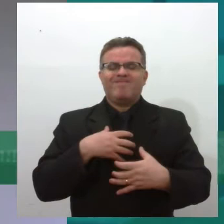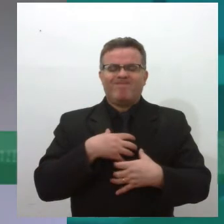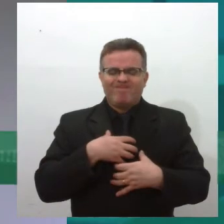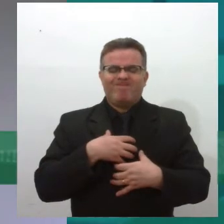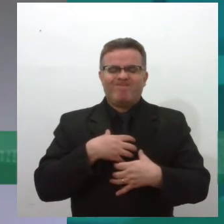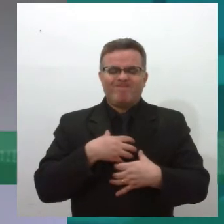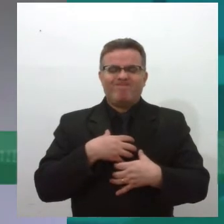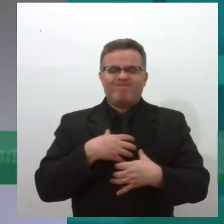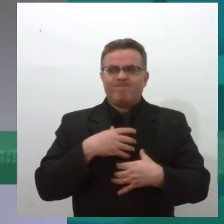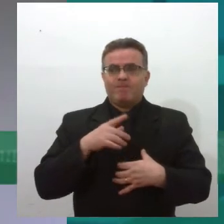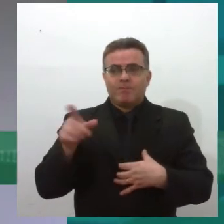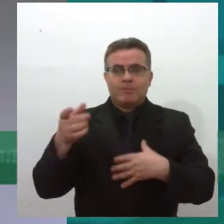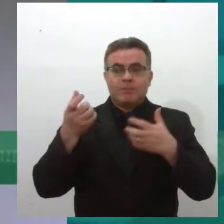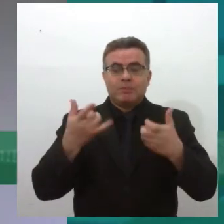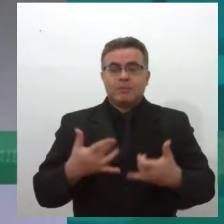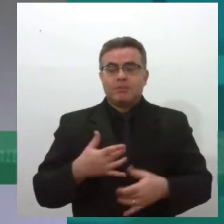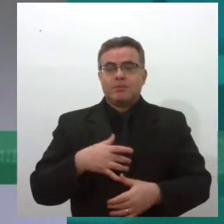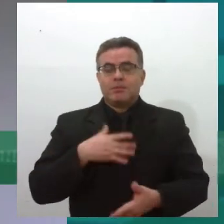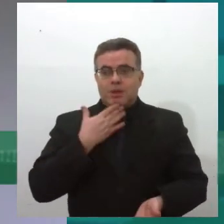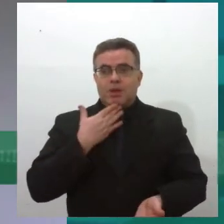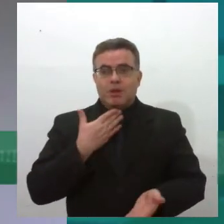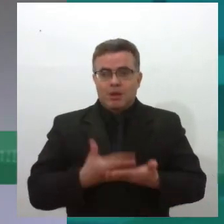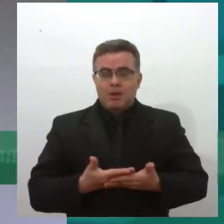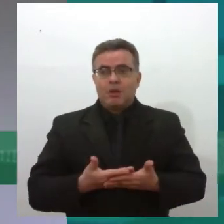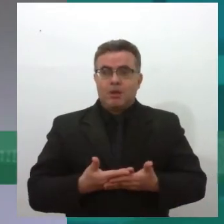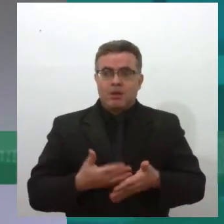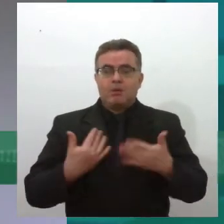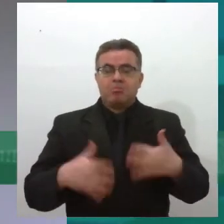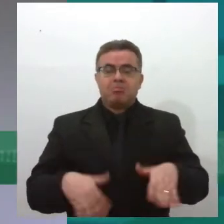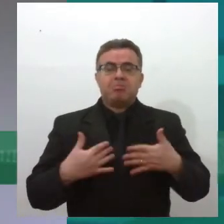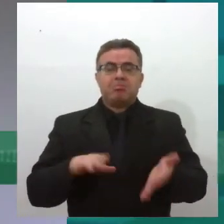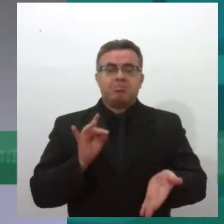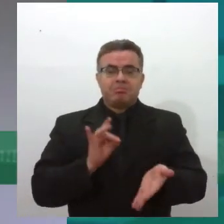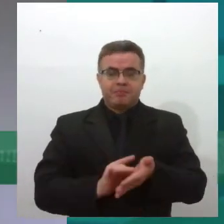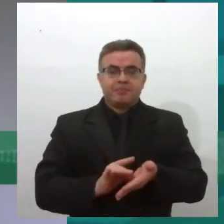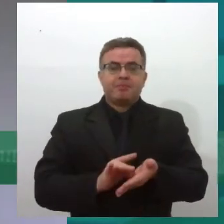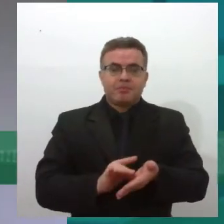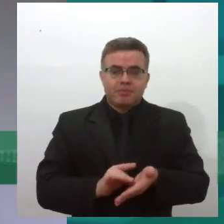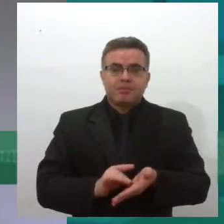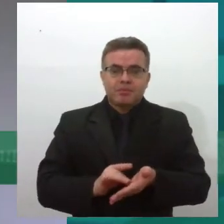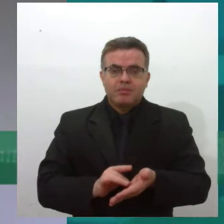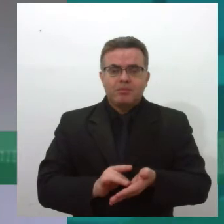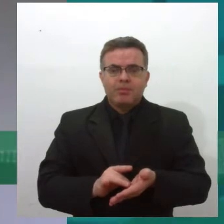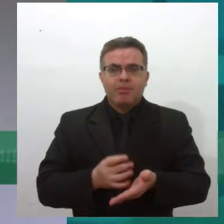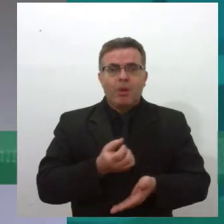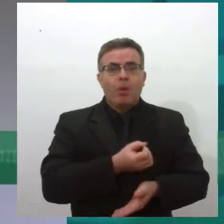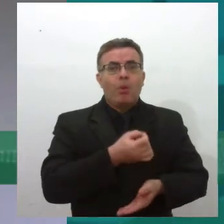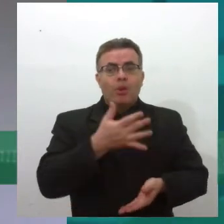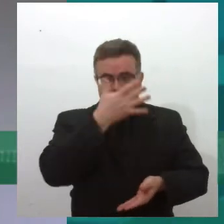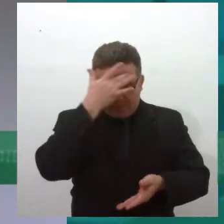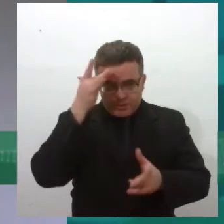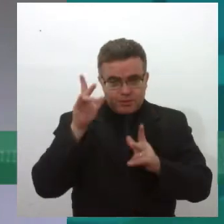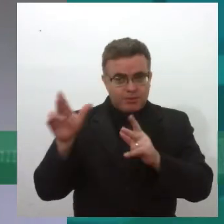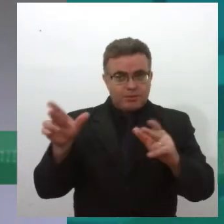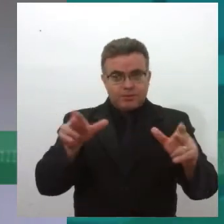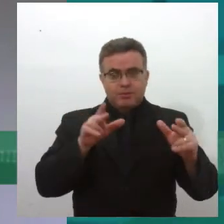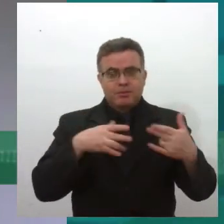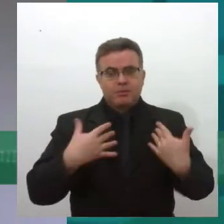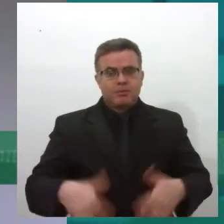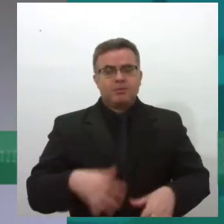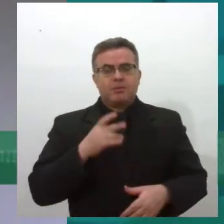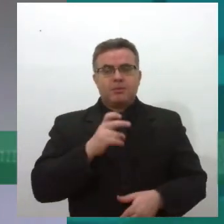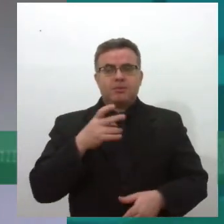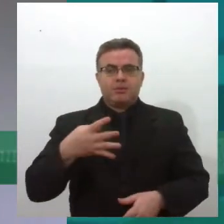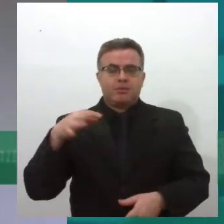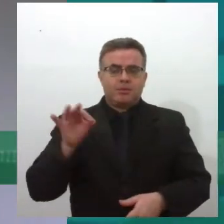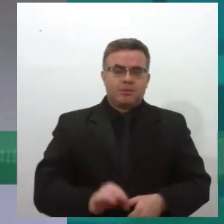depoimento da Priscila é muito emblemático e, na verdade, é o depoimento de milhares de pessoas, né? 54%